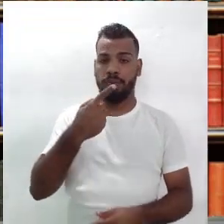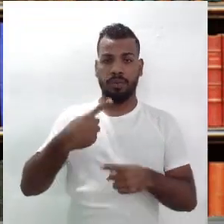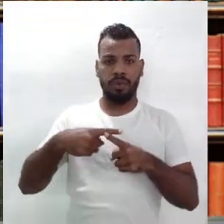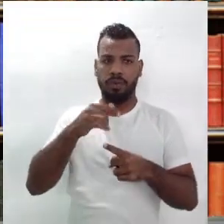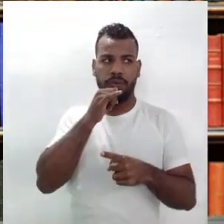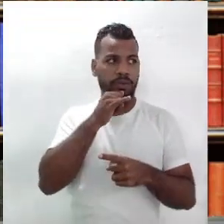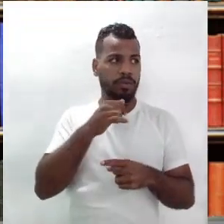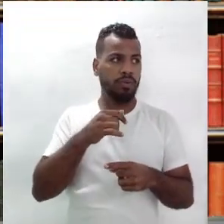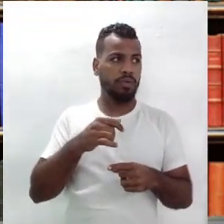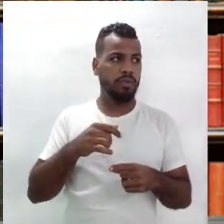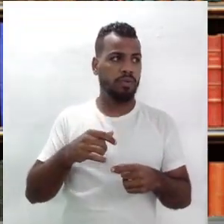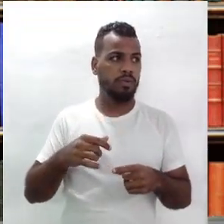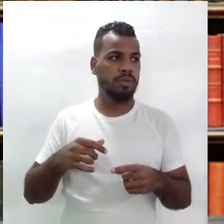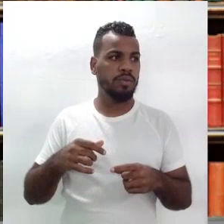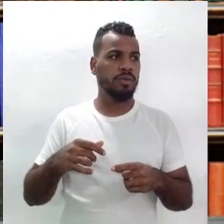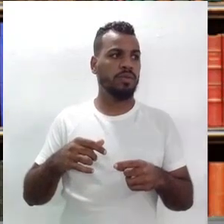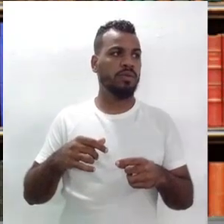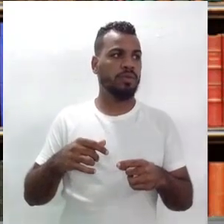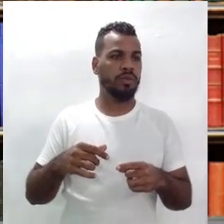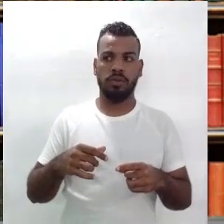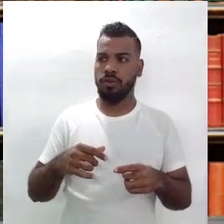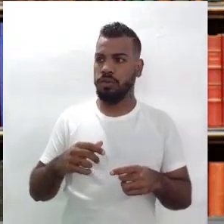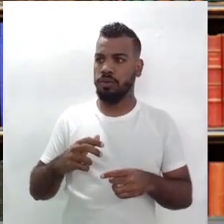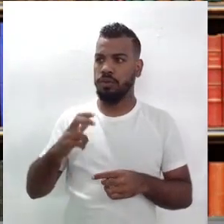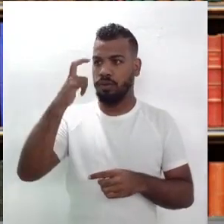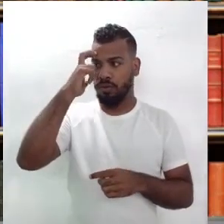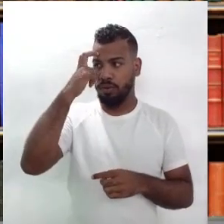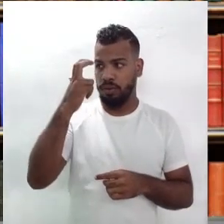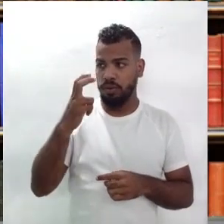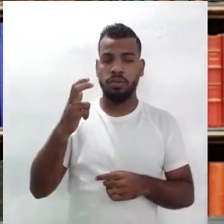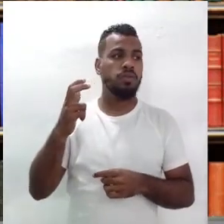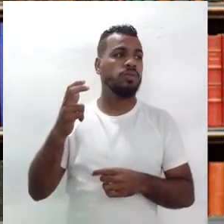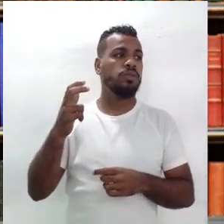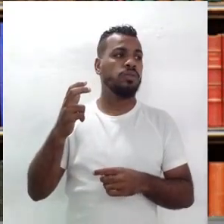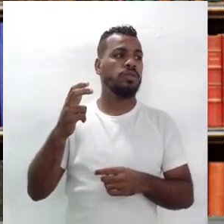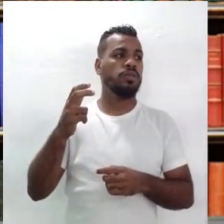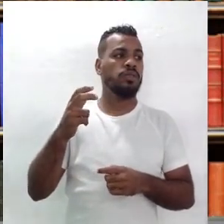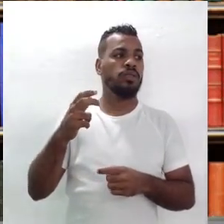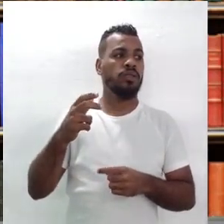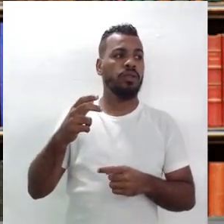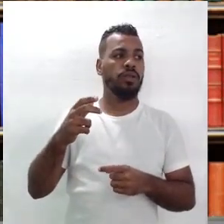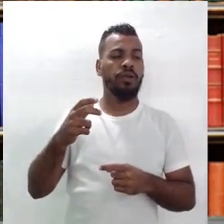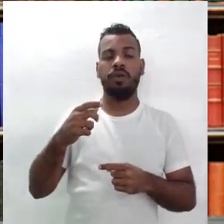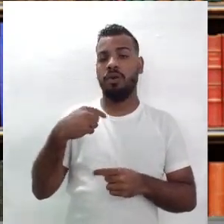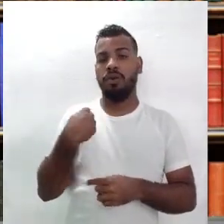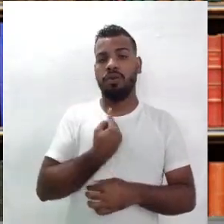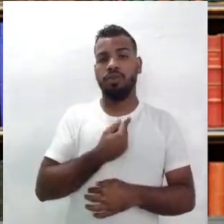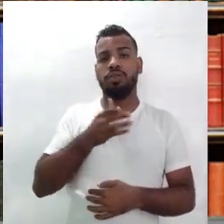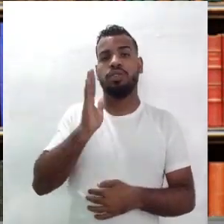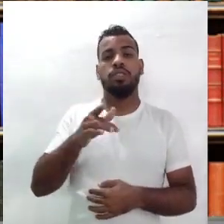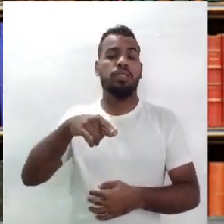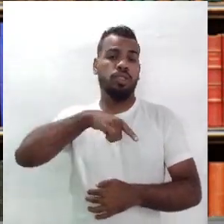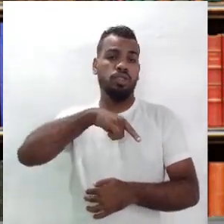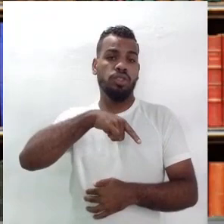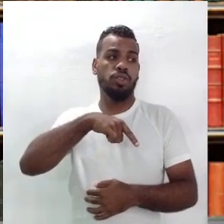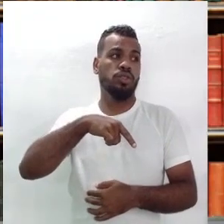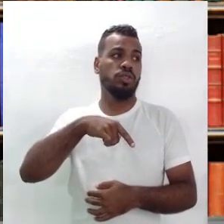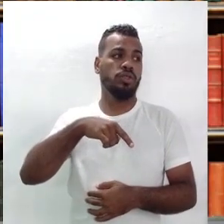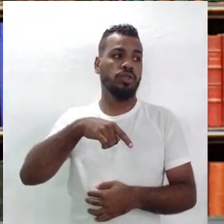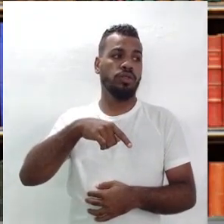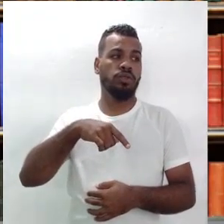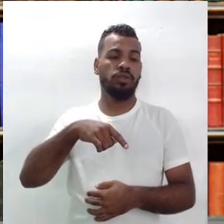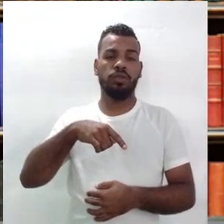patrimônio cultural, só podemos falar de patrimônio cultural quando nós temos uma